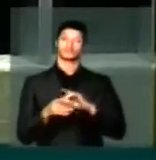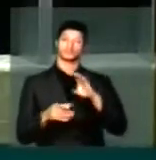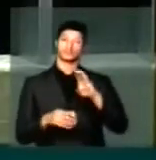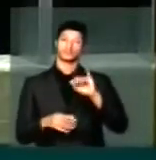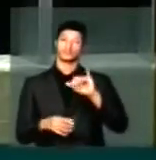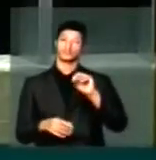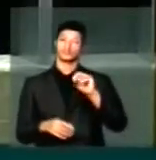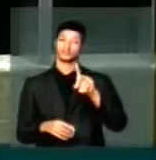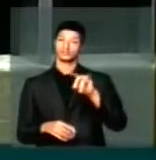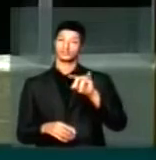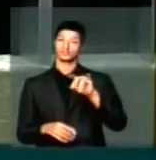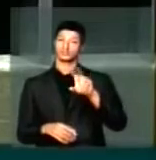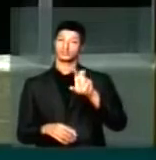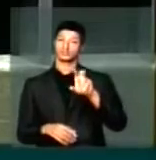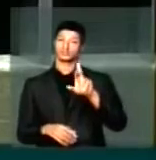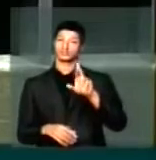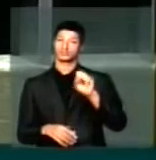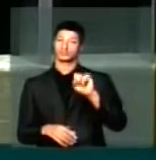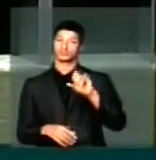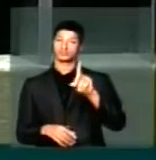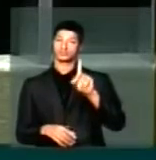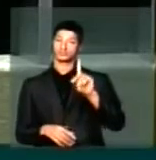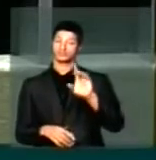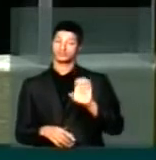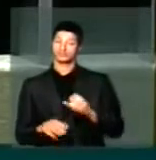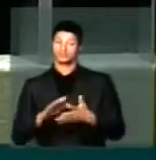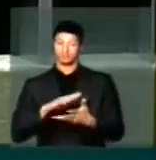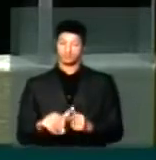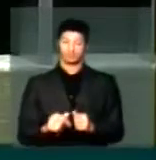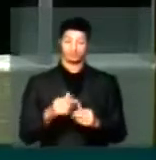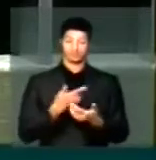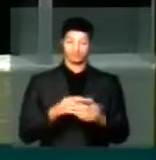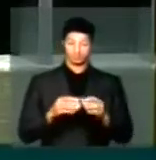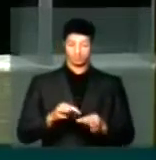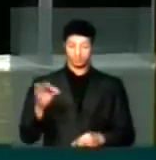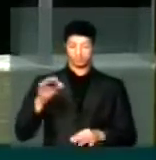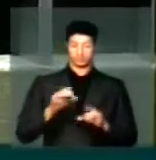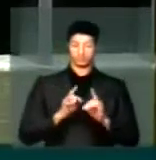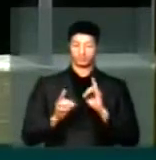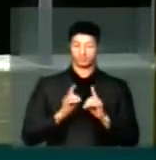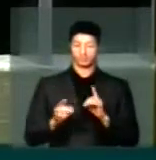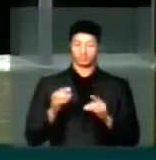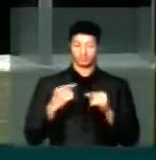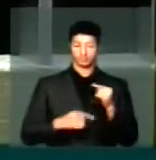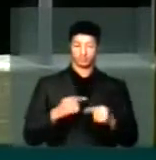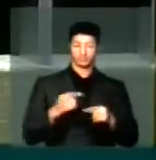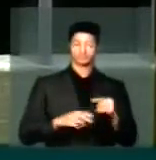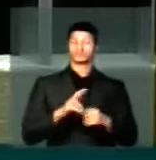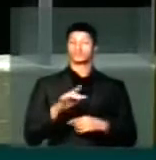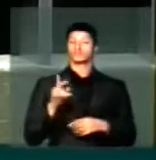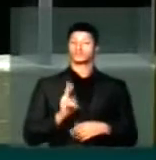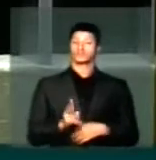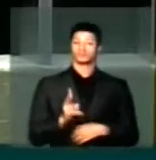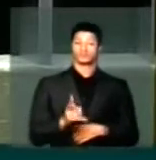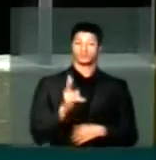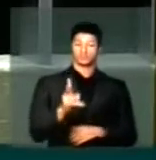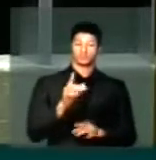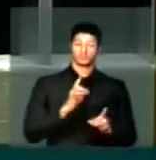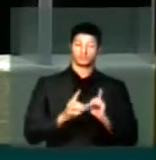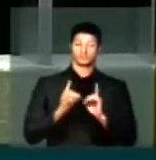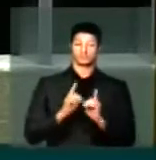biodiversidade mundial? Por isso, senhor presidente, nós temos que esticar essa discussão, debater, e o pessoal vai continuar